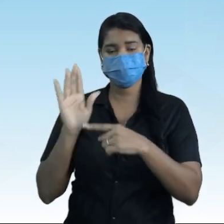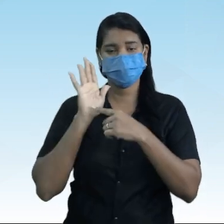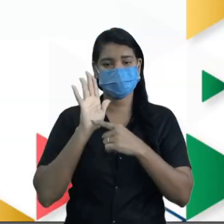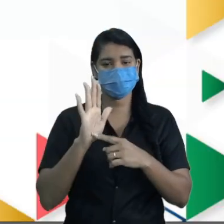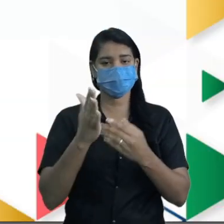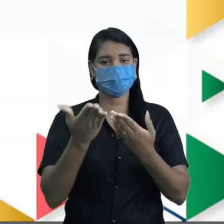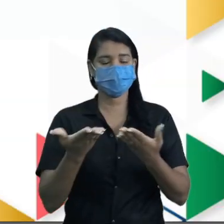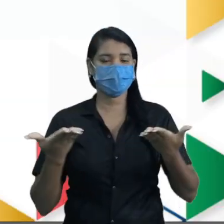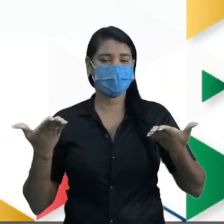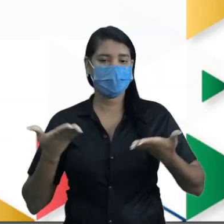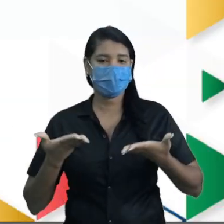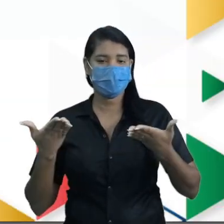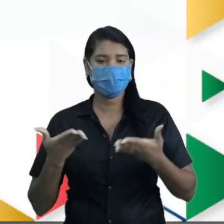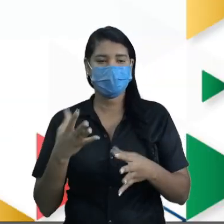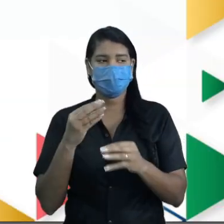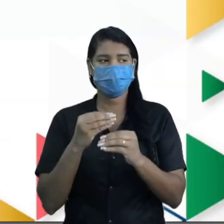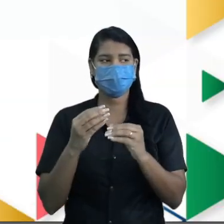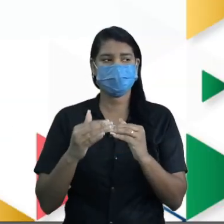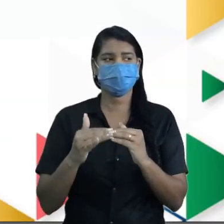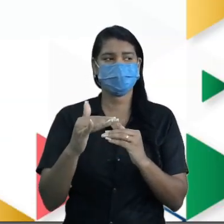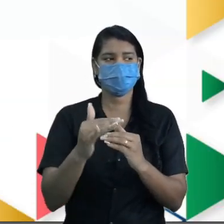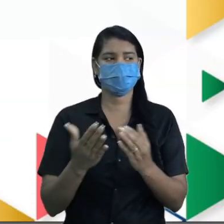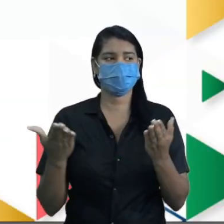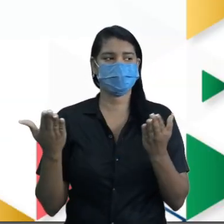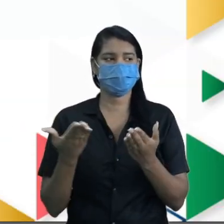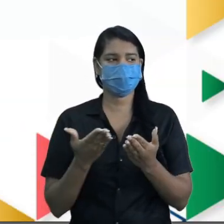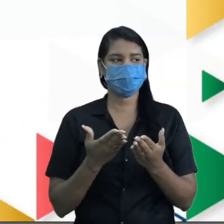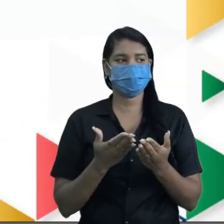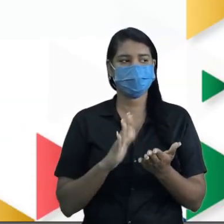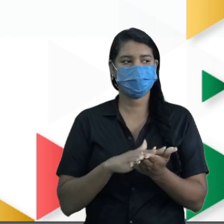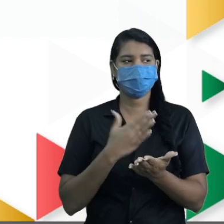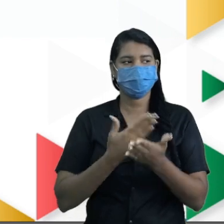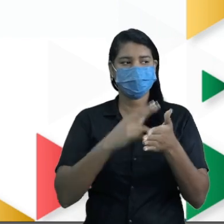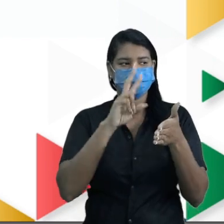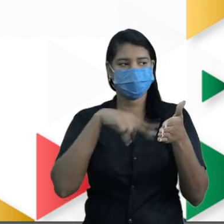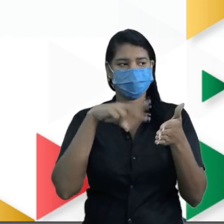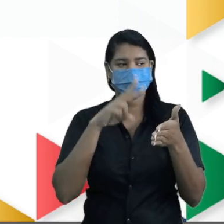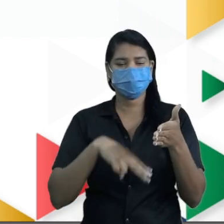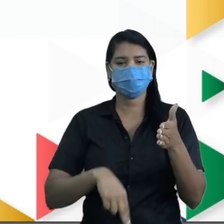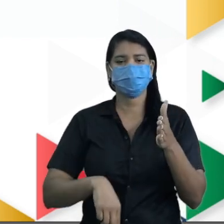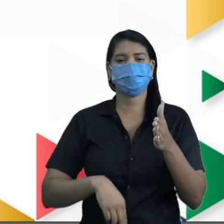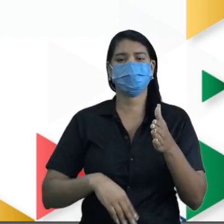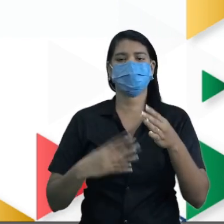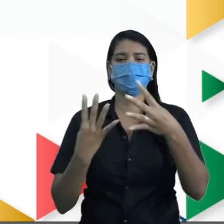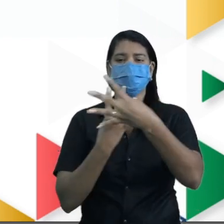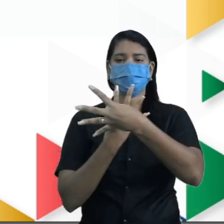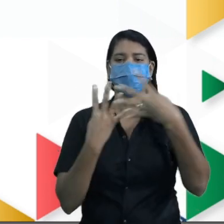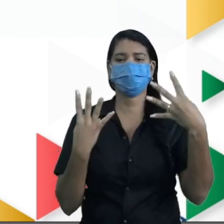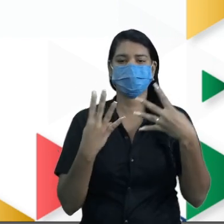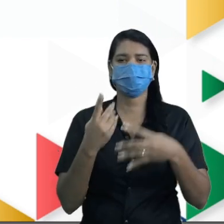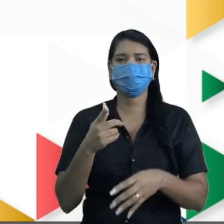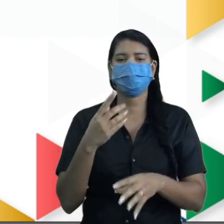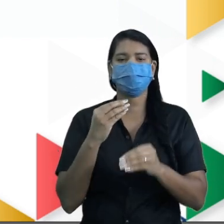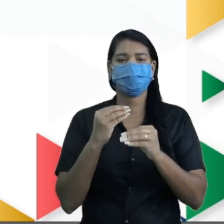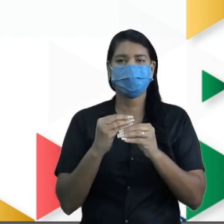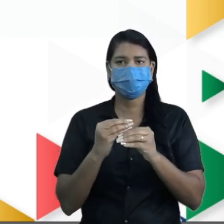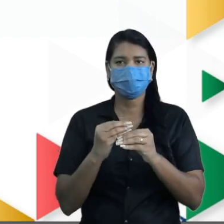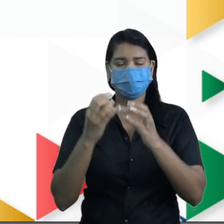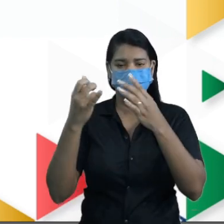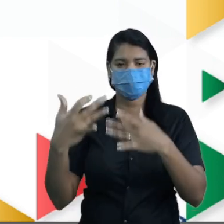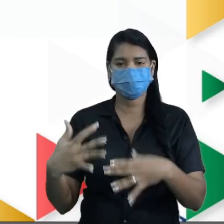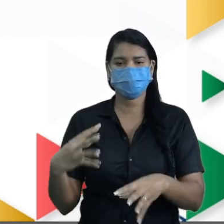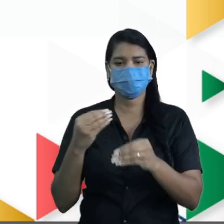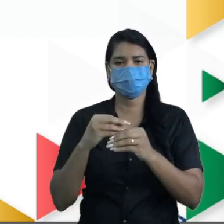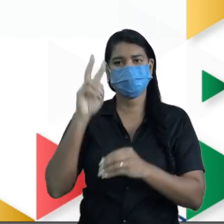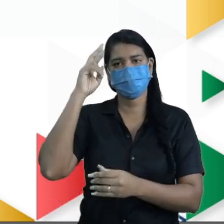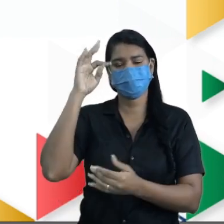agora. Já a partir das leituras, interpretação, tabelas de gráfico. E não tem como deixar de fora, falar um pouquinho